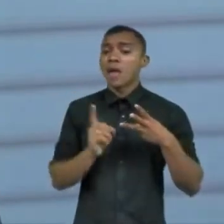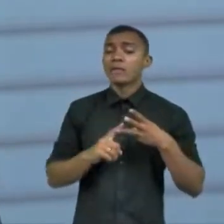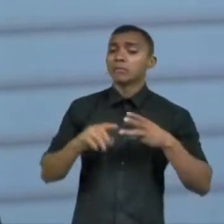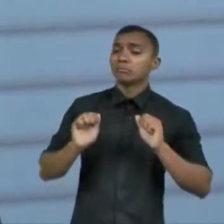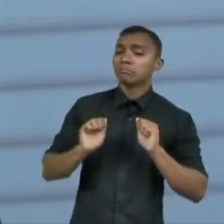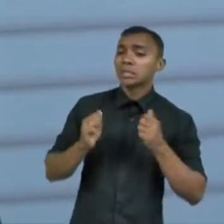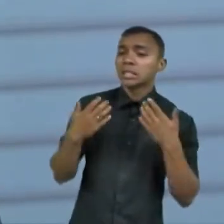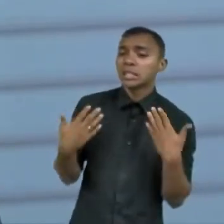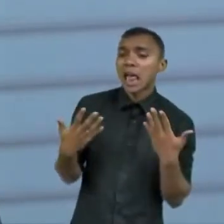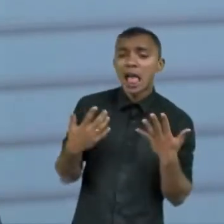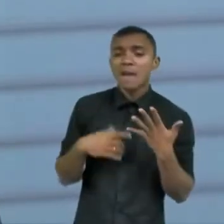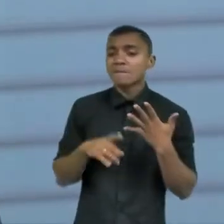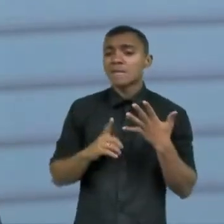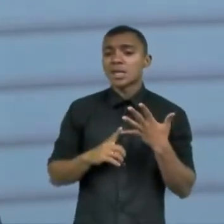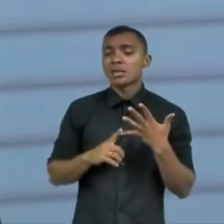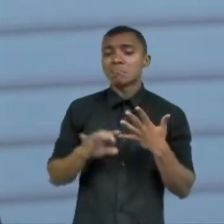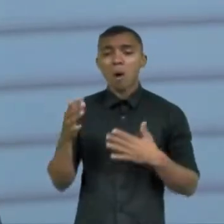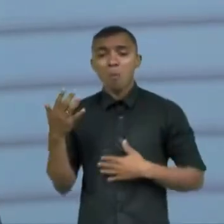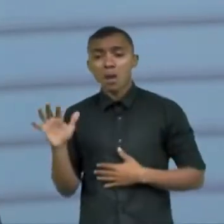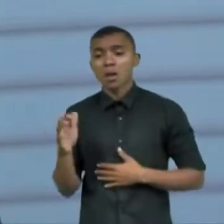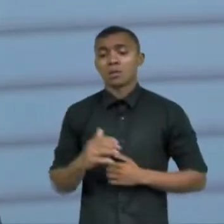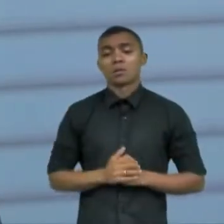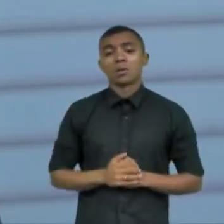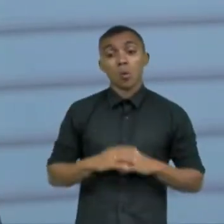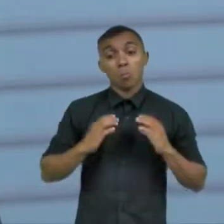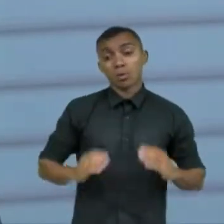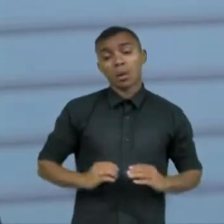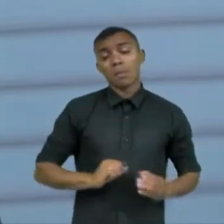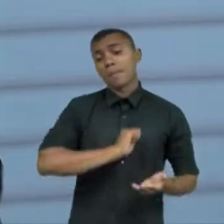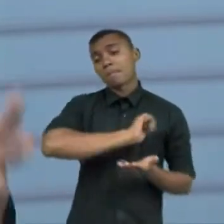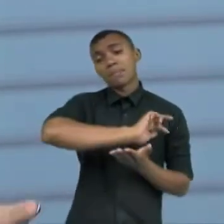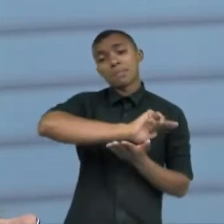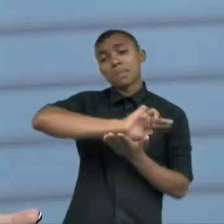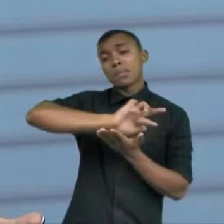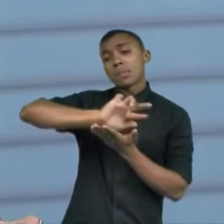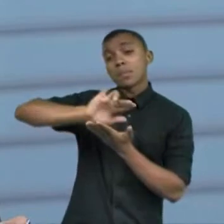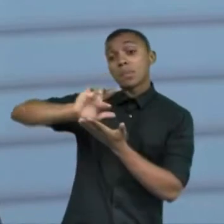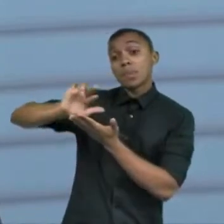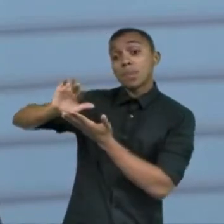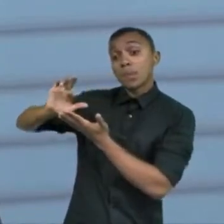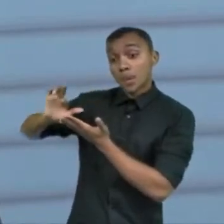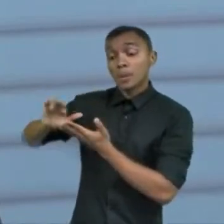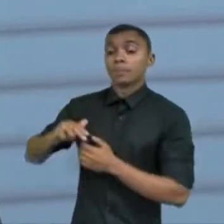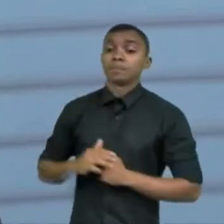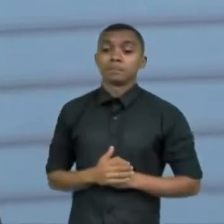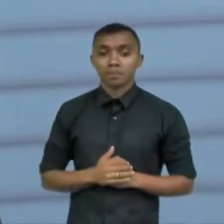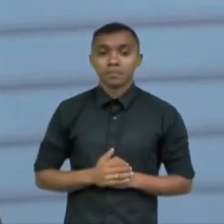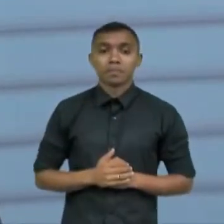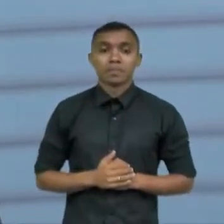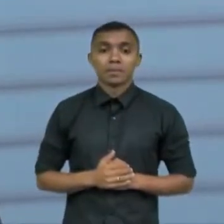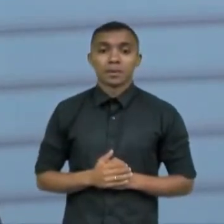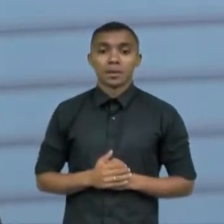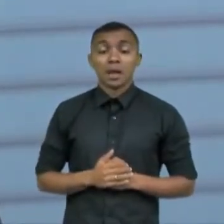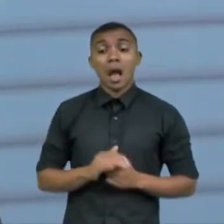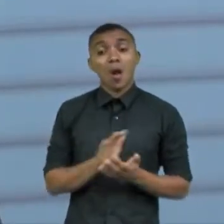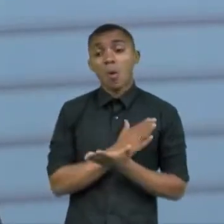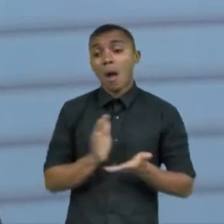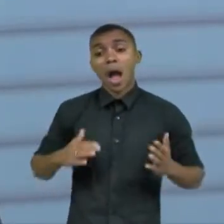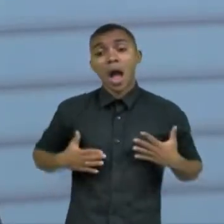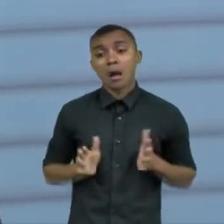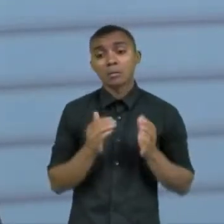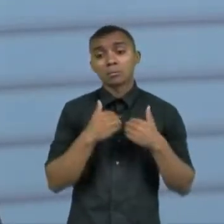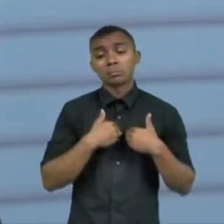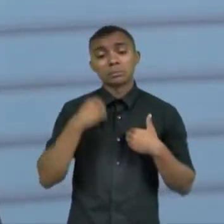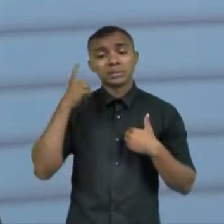um se comporta de certa forma o outro pode não se comportar tem alterações sensoriais o outro não tem tem autista que não suporta